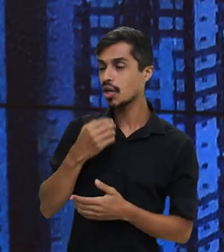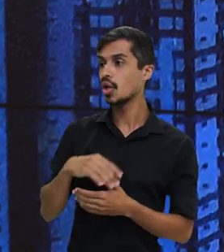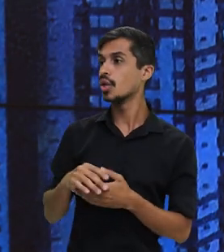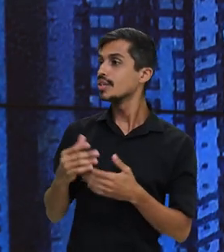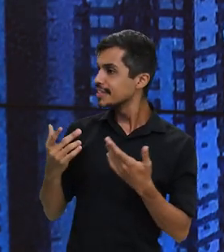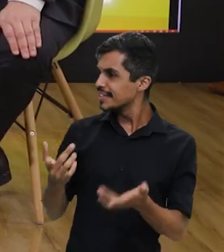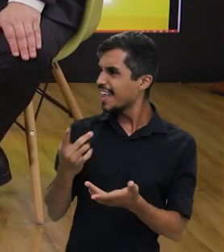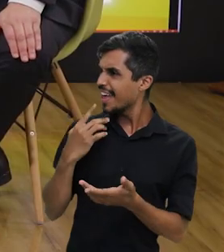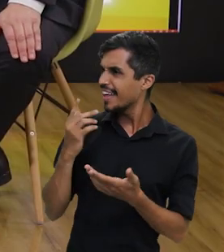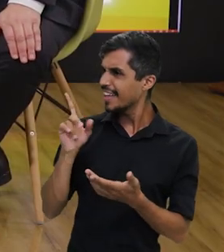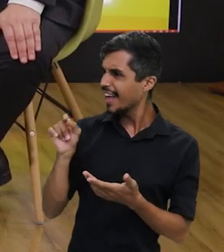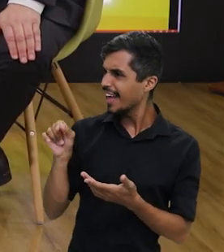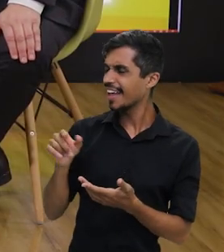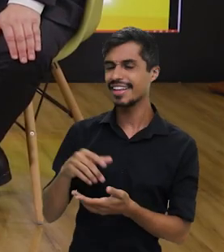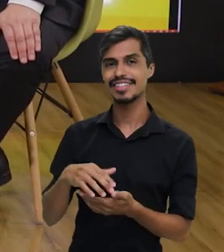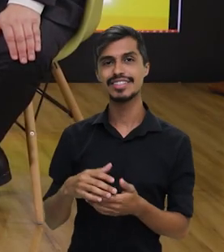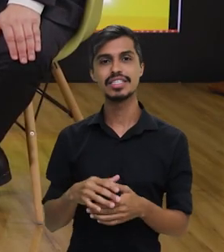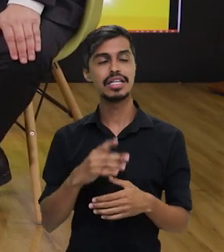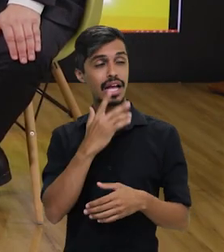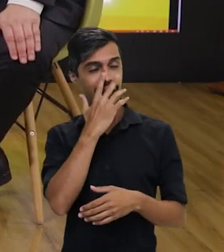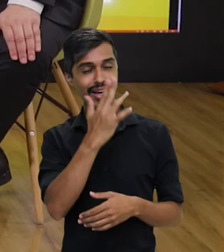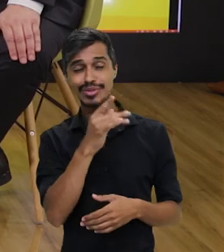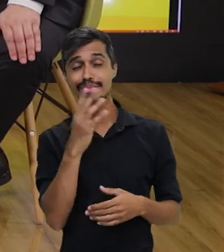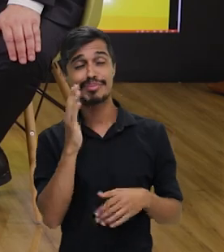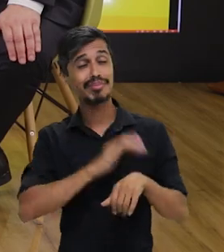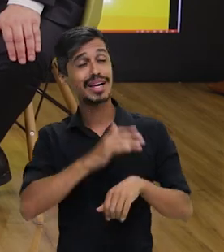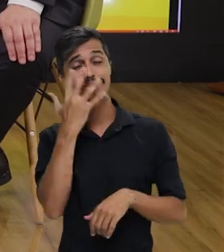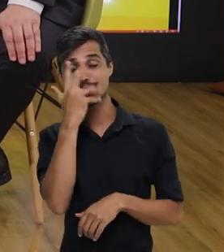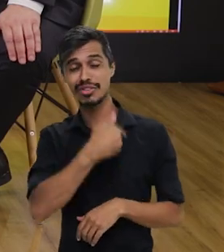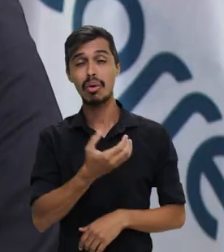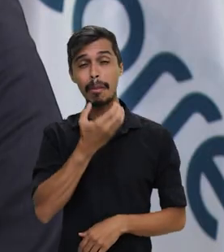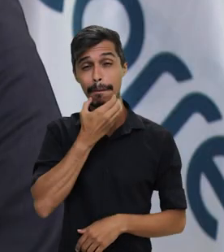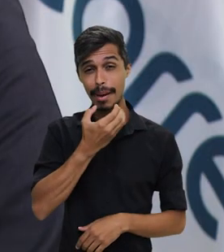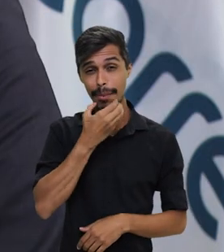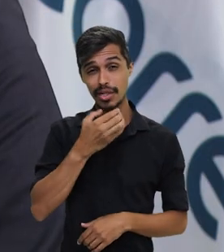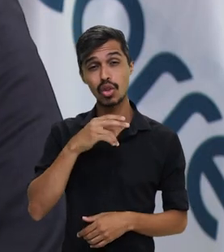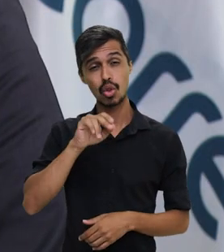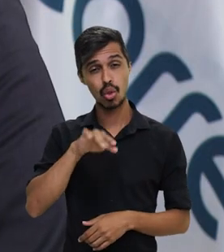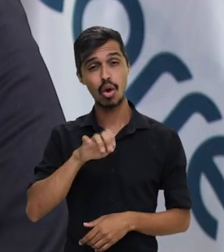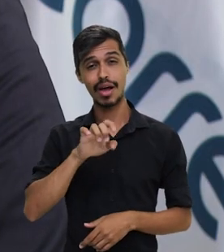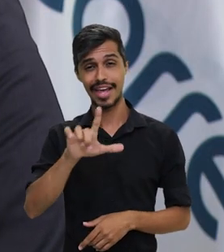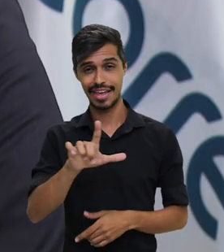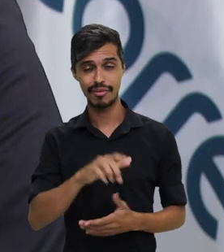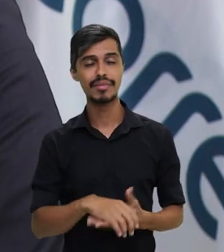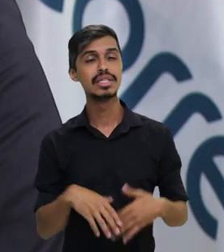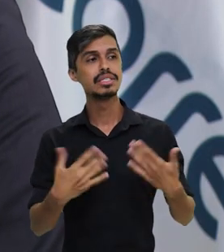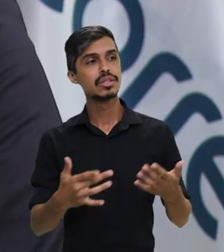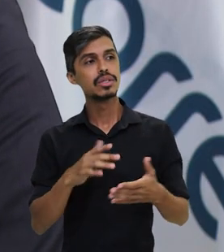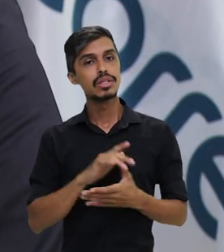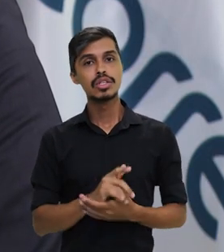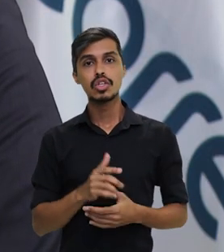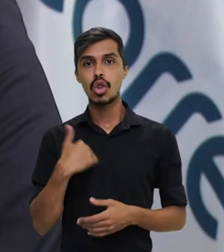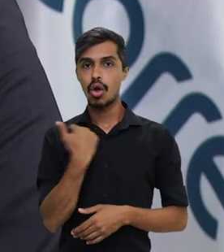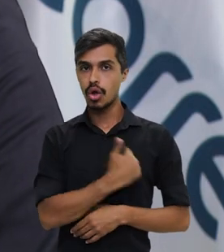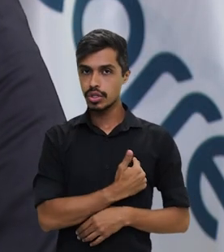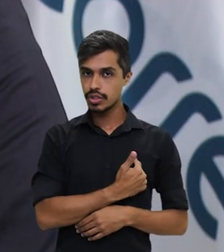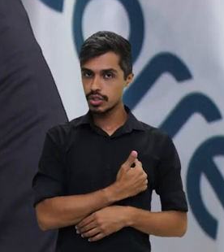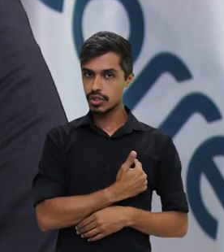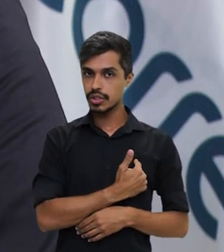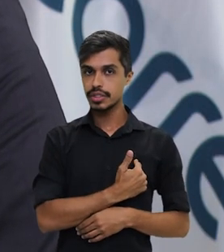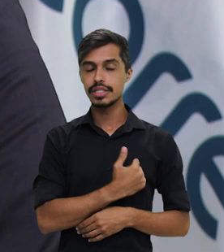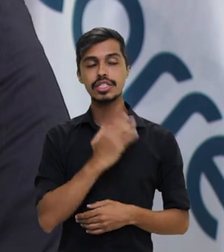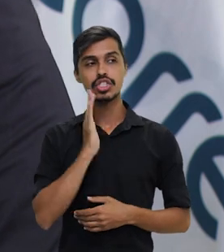aguardado. Sem dúvida nenhuma. Eu acho que é uma das ações mais bonitas que existem aqui na empresa. A gente já começou a se preparar para algumas